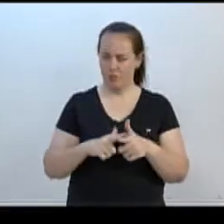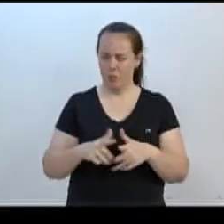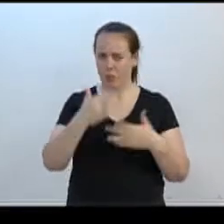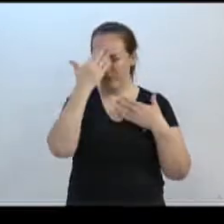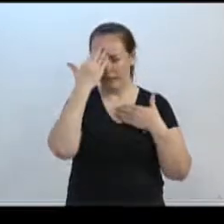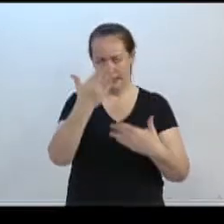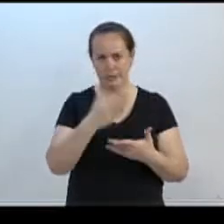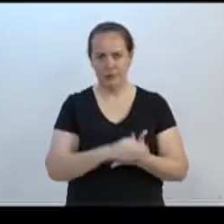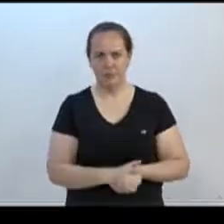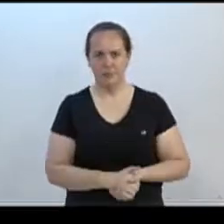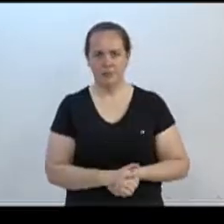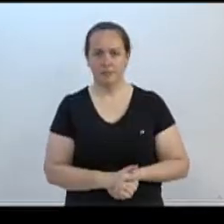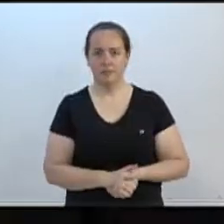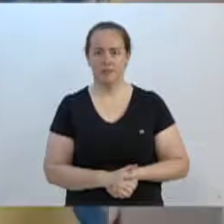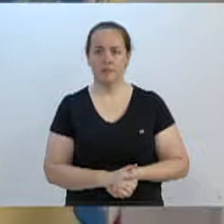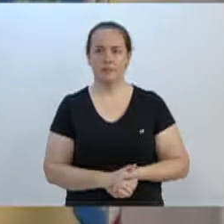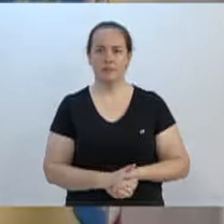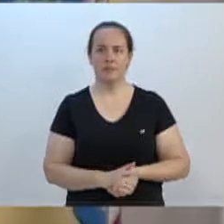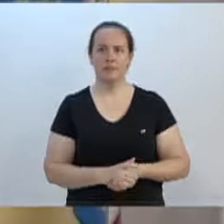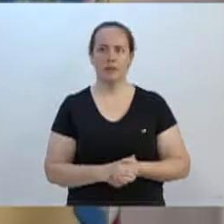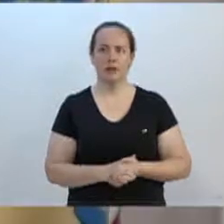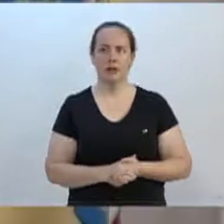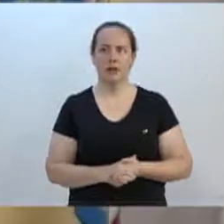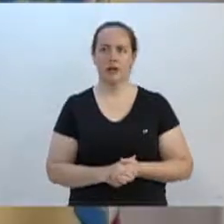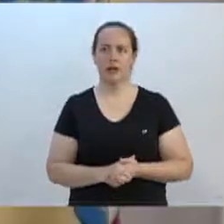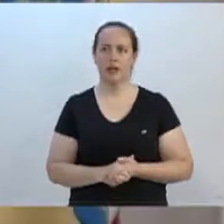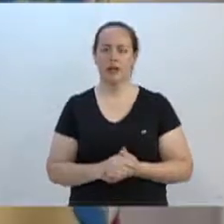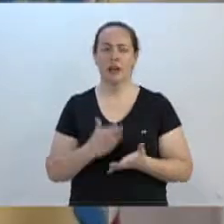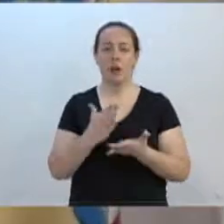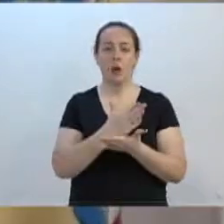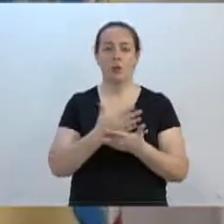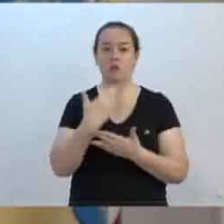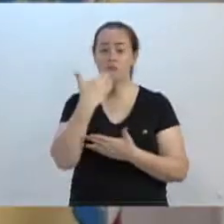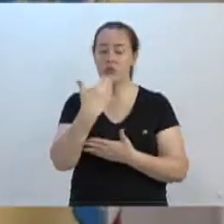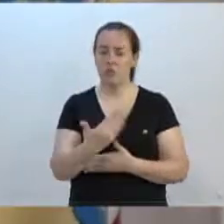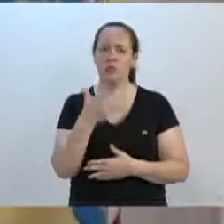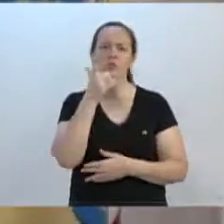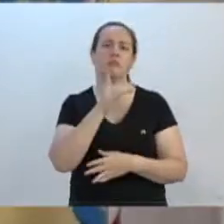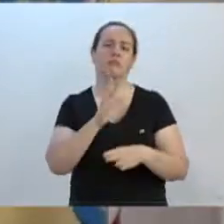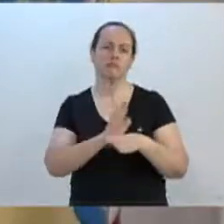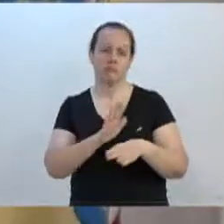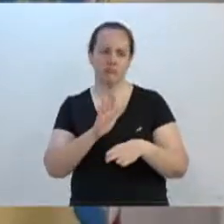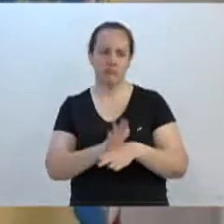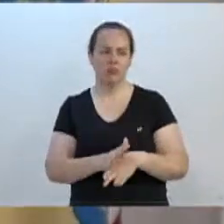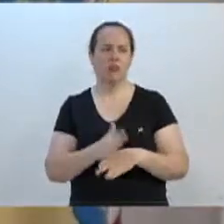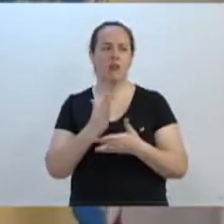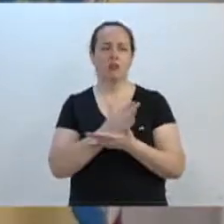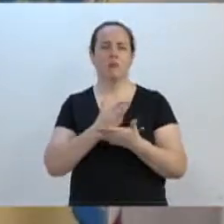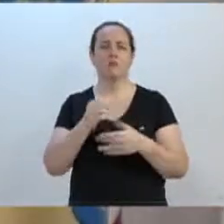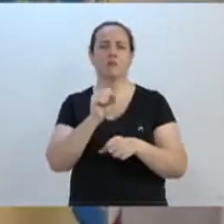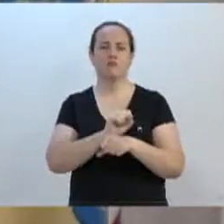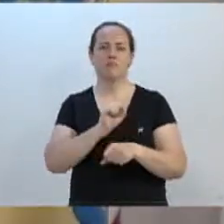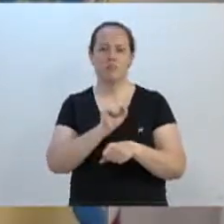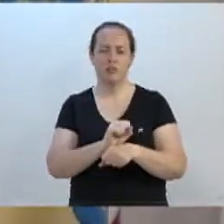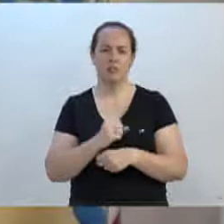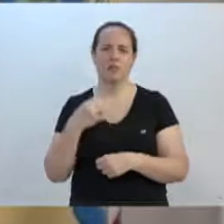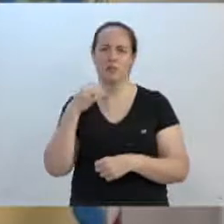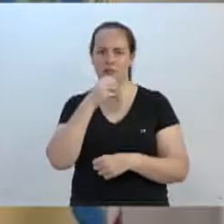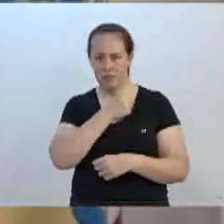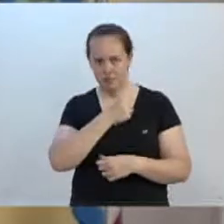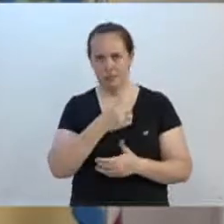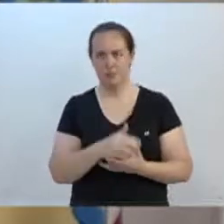Valeu. Recreto legislativo. Alguns pedidos foram atendidos e outros esperamos que seja atendido em breve.